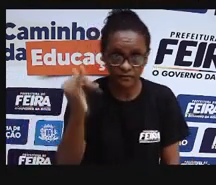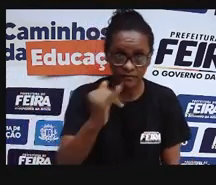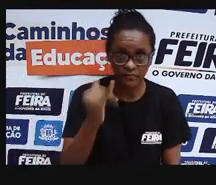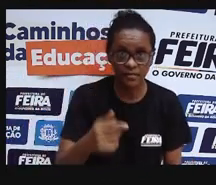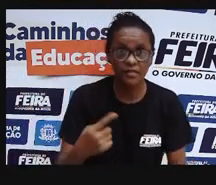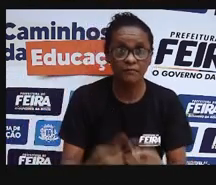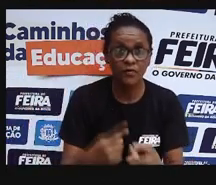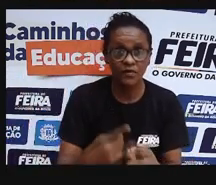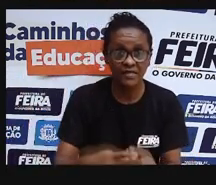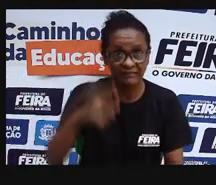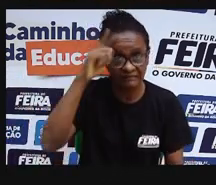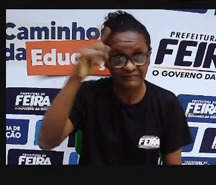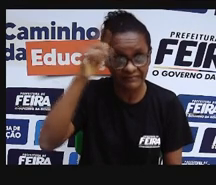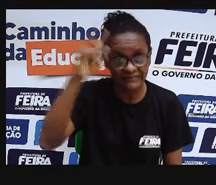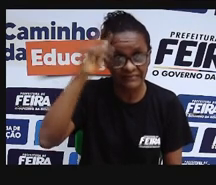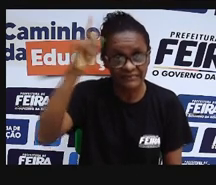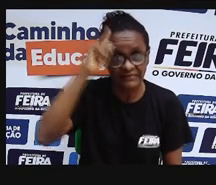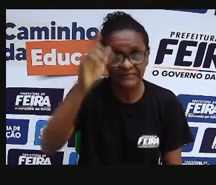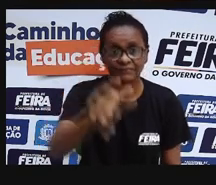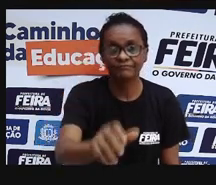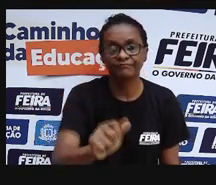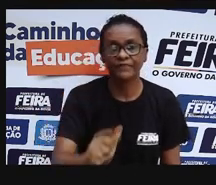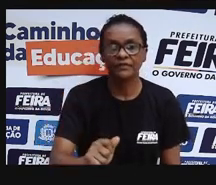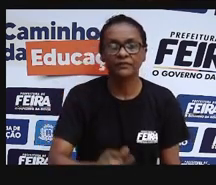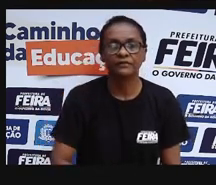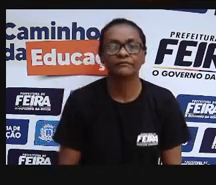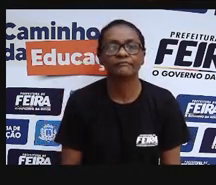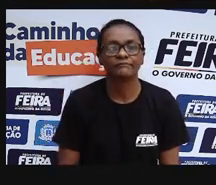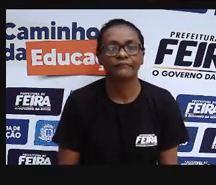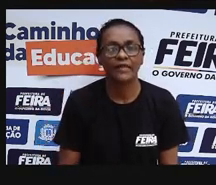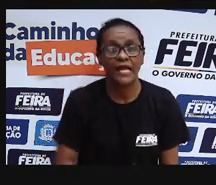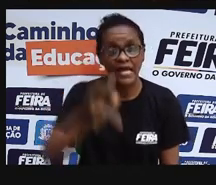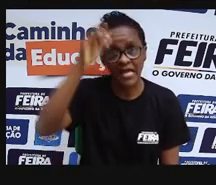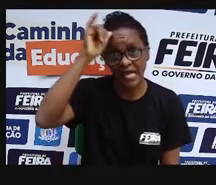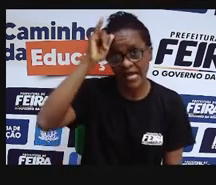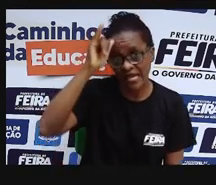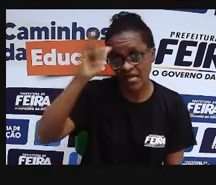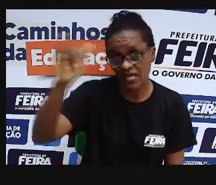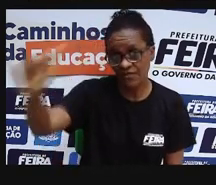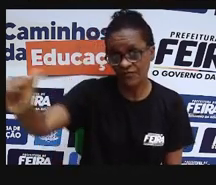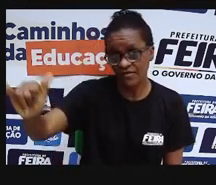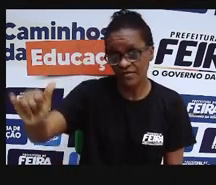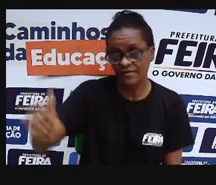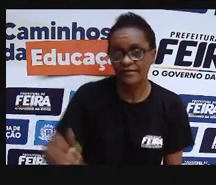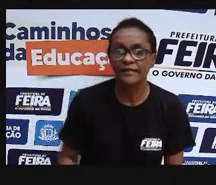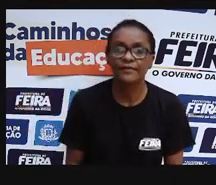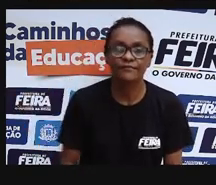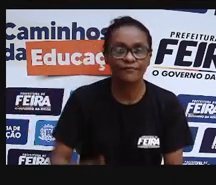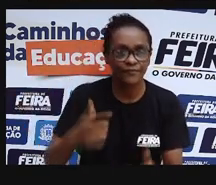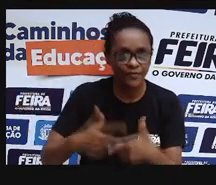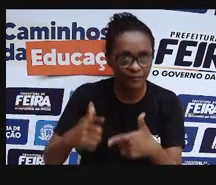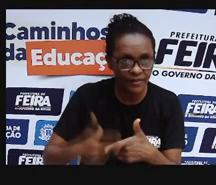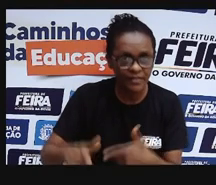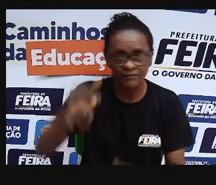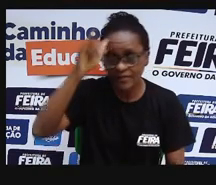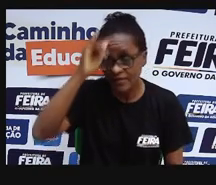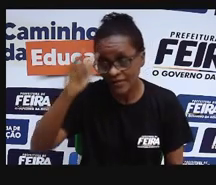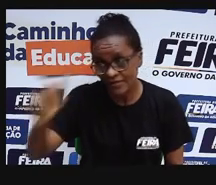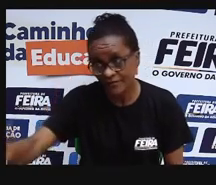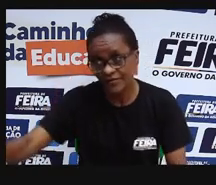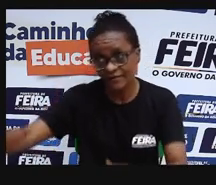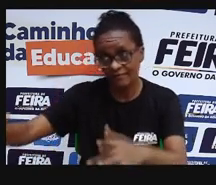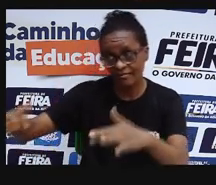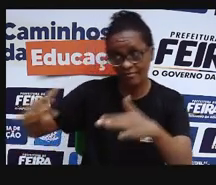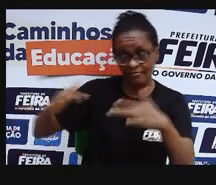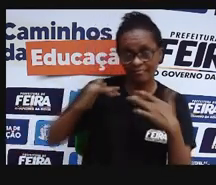constantemente são tocados. Por quê? Porque evita, diminui a possibilidade de contaminação. Uma